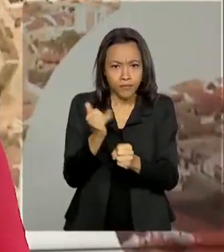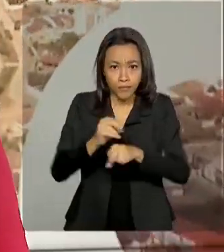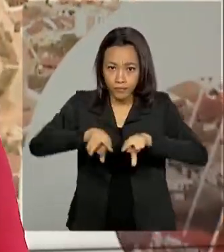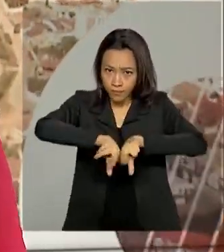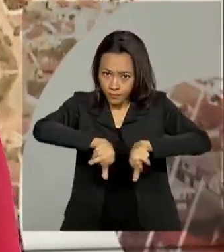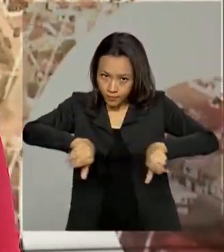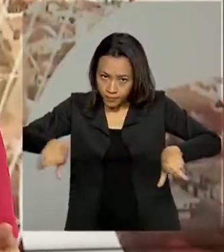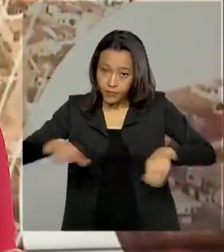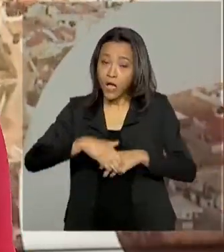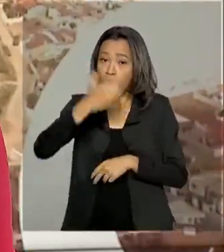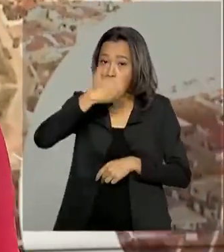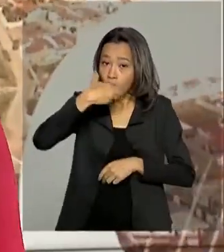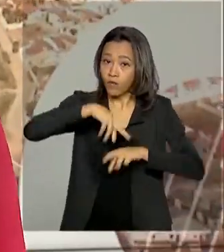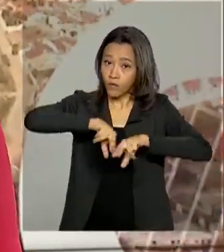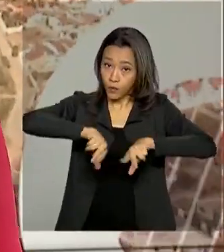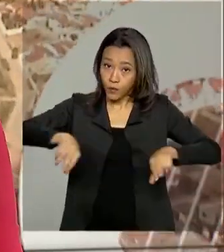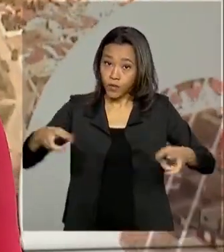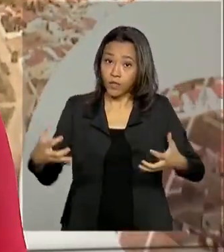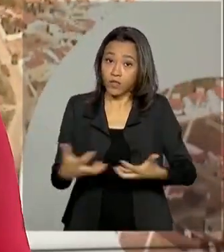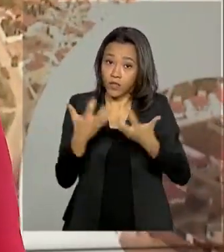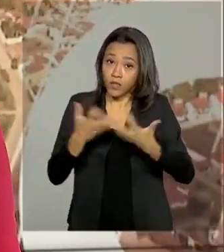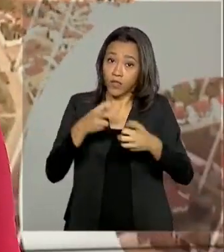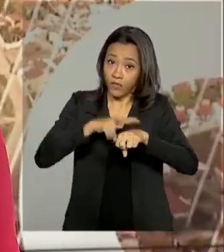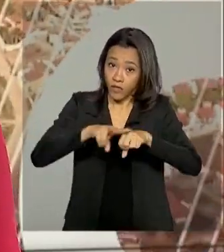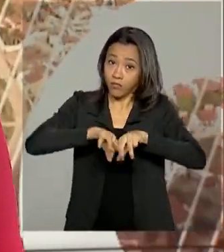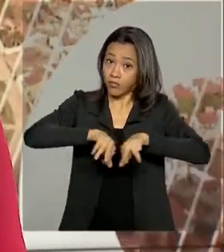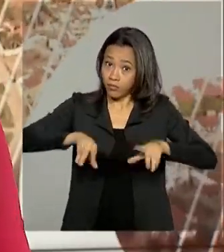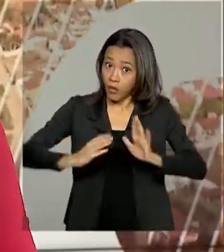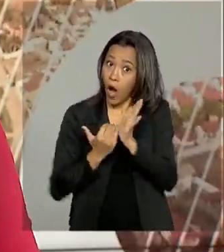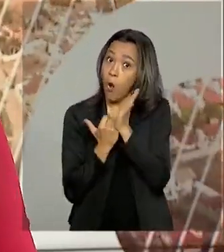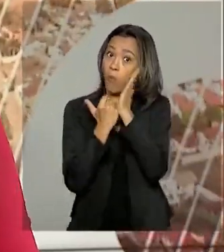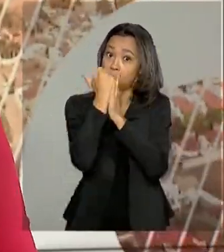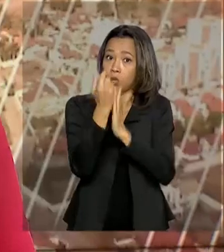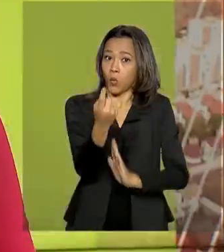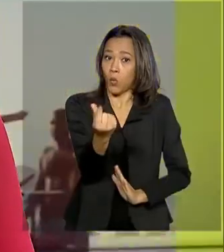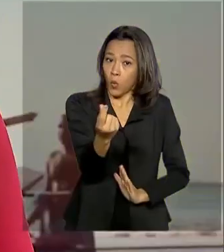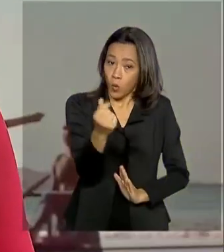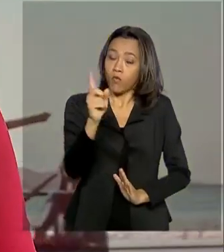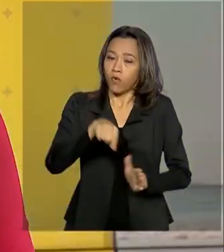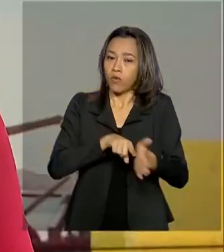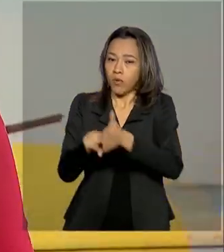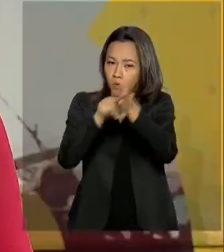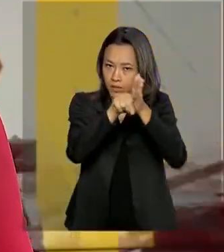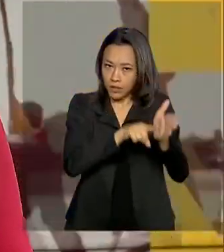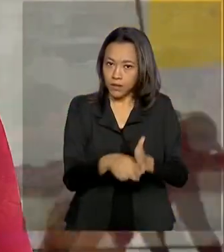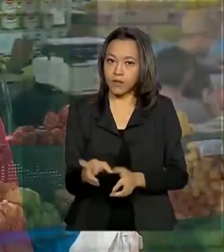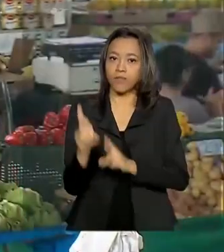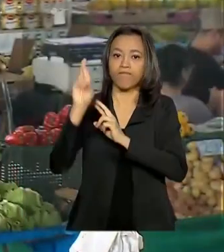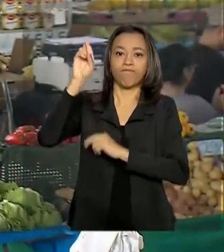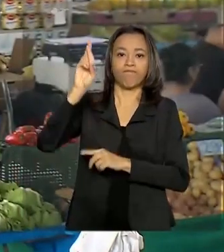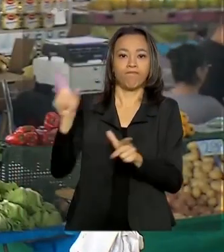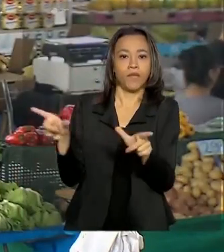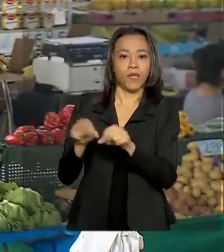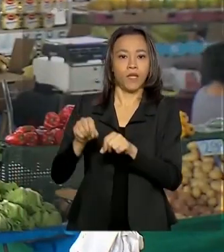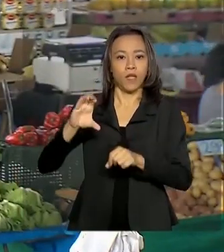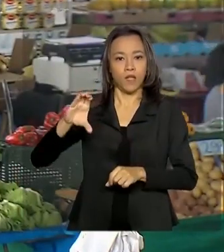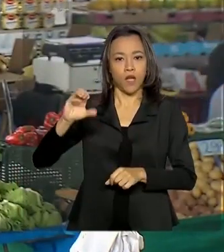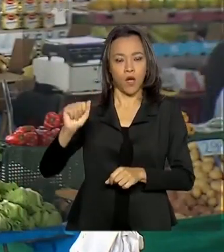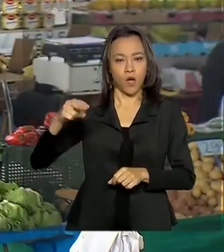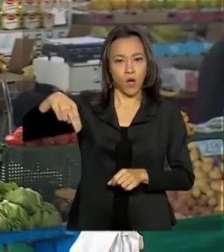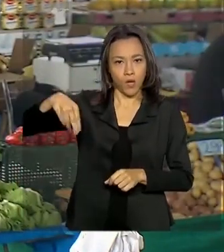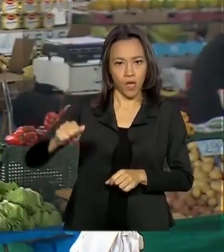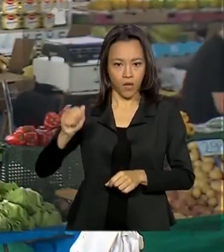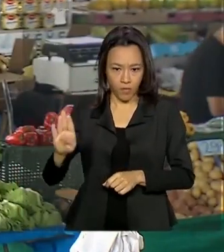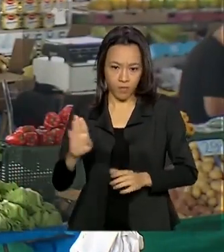devido ao período chuvoso e também à situação do coronavírus. O levantamento foi feito pela Conab. O Boletim de